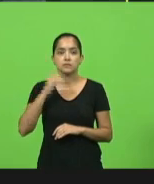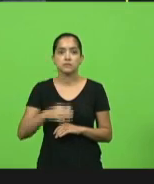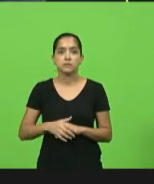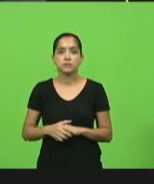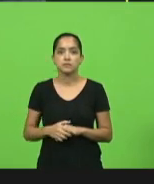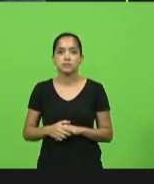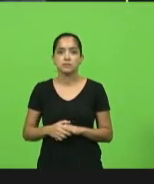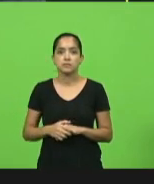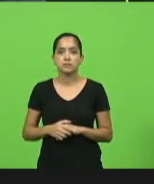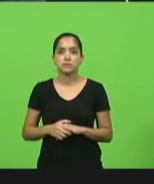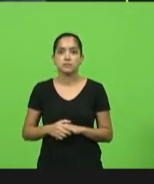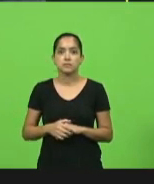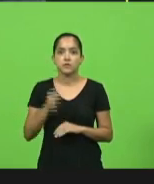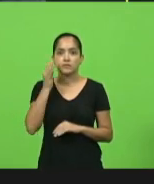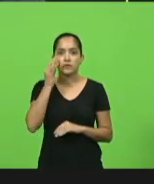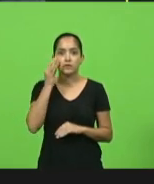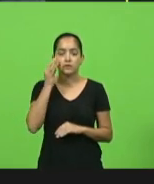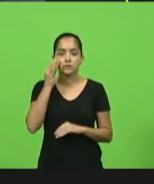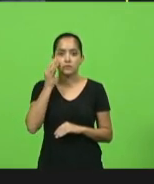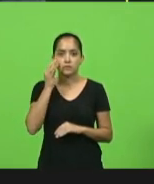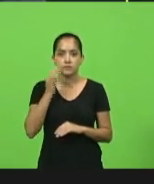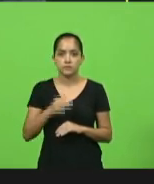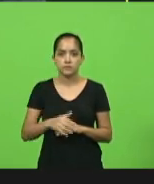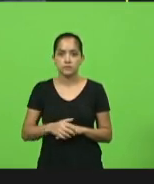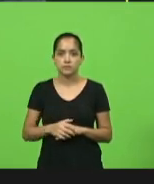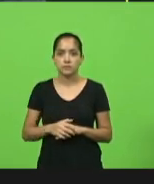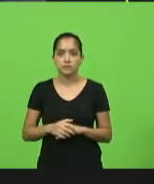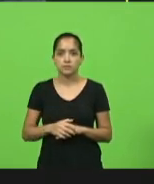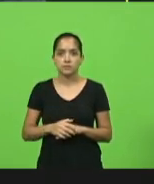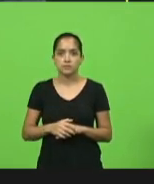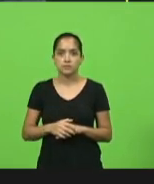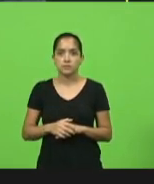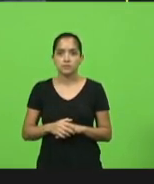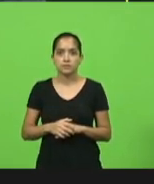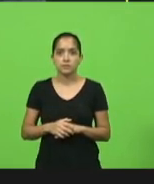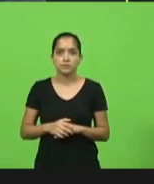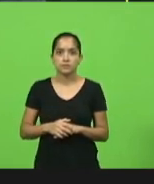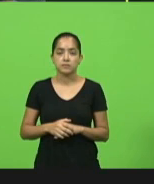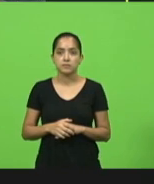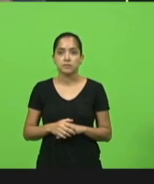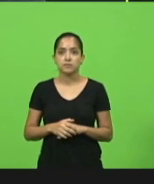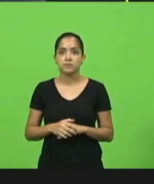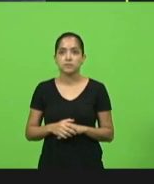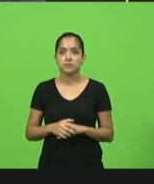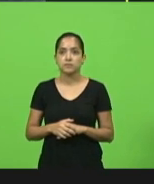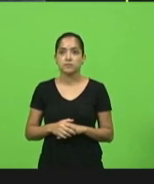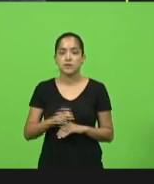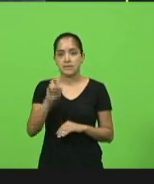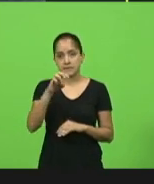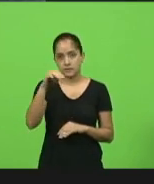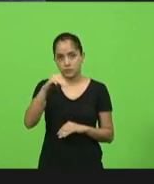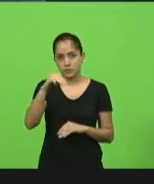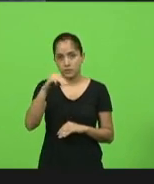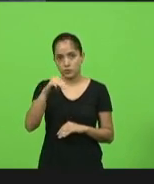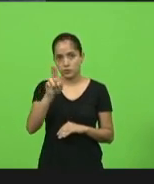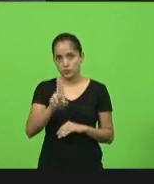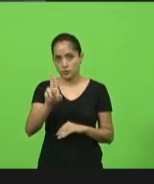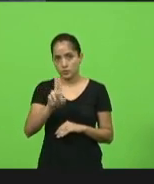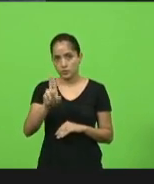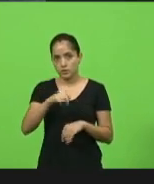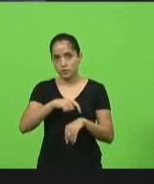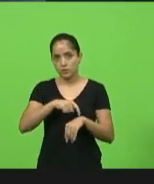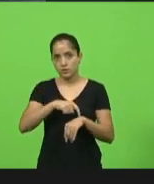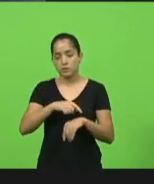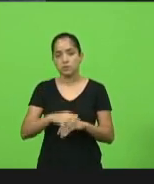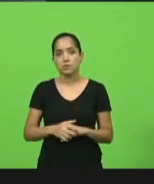Passou o MDB. É o Fernando, deputado Fernando. Ok. o MDB. Se o senhor pudesse ceder do tempo do MDB, cinco minutos. Tá. Pela ordem,